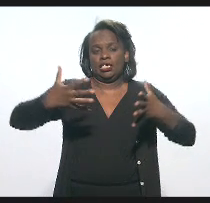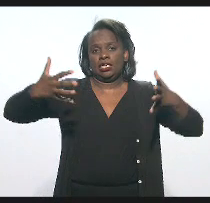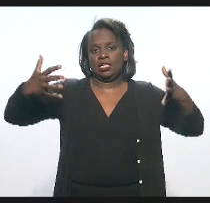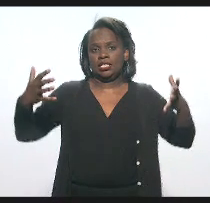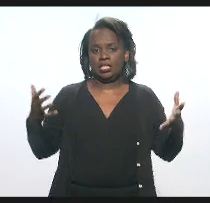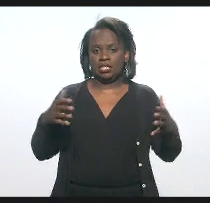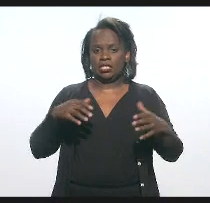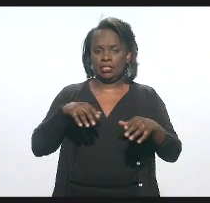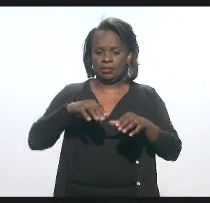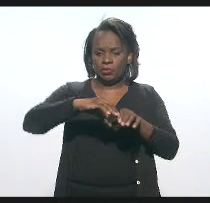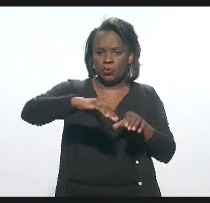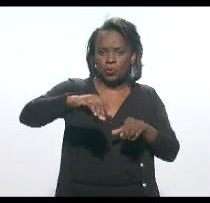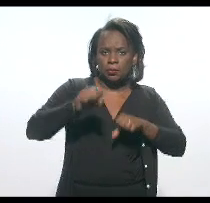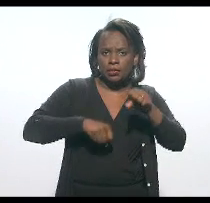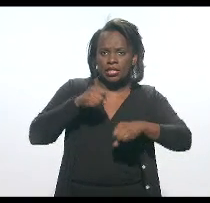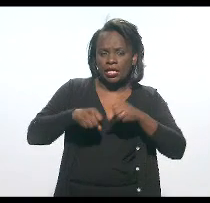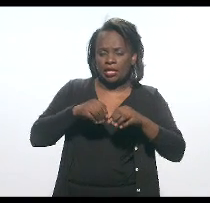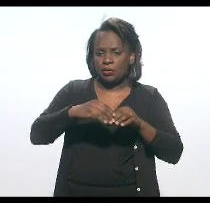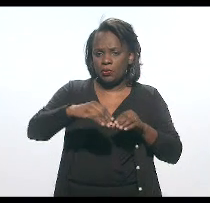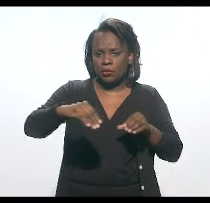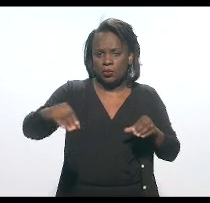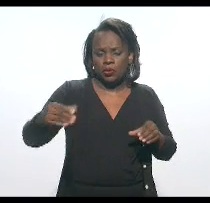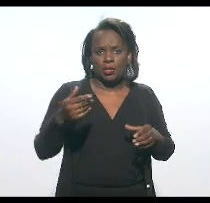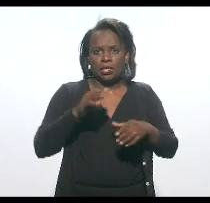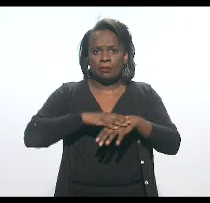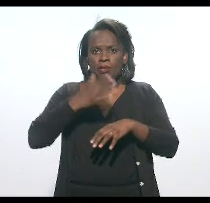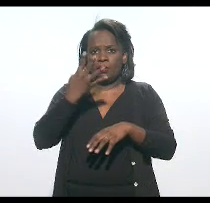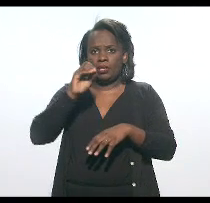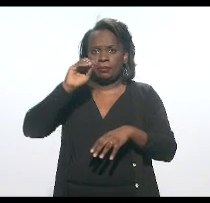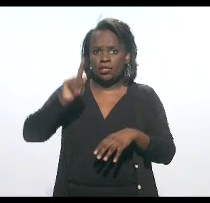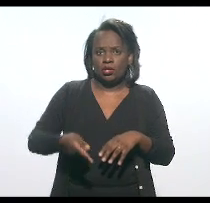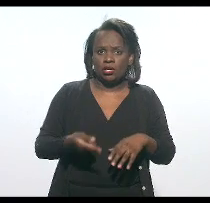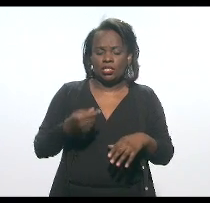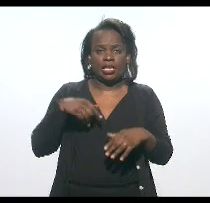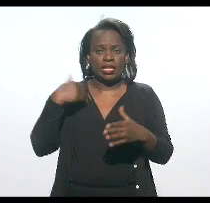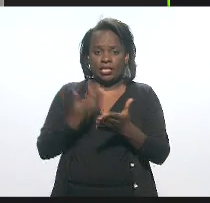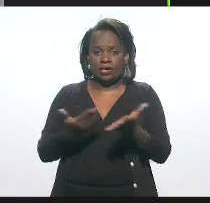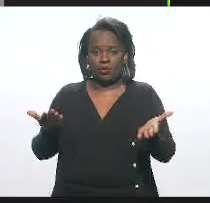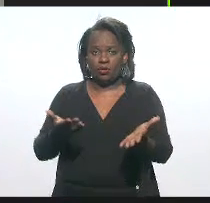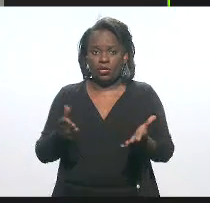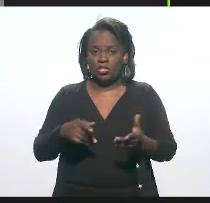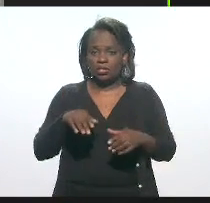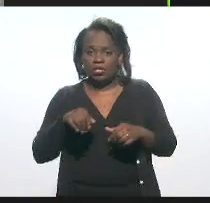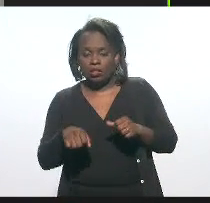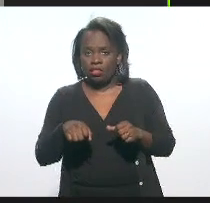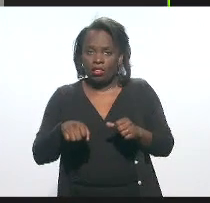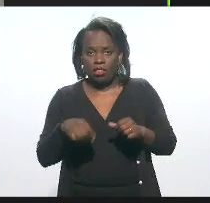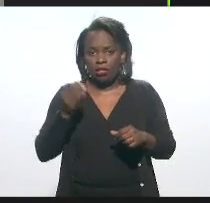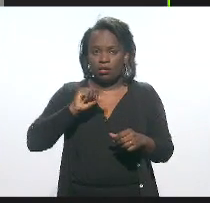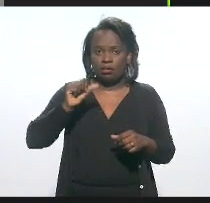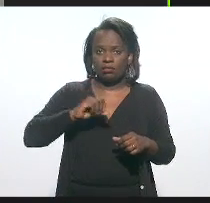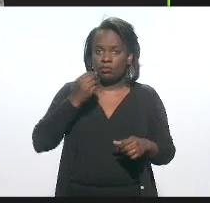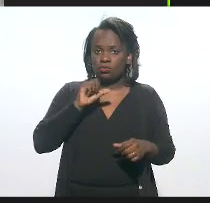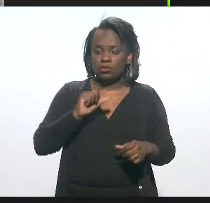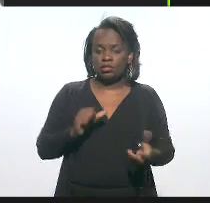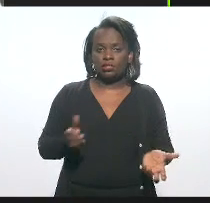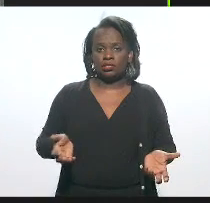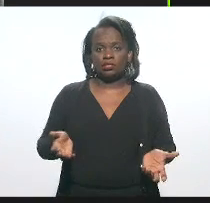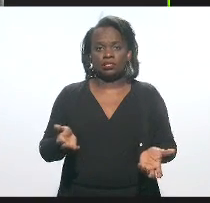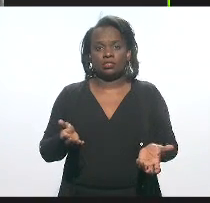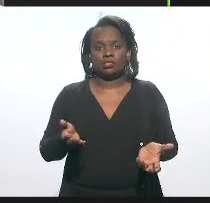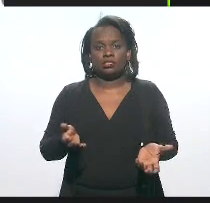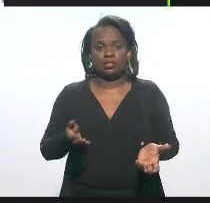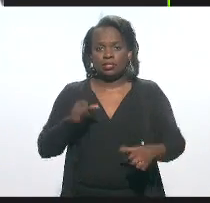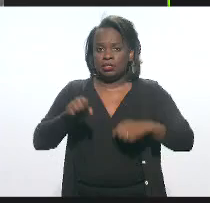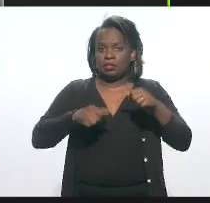Faram ciclovia, a famosa ciclovia, que custou mais de 40 milhões de reais e até hoje está andando de bengala. Ou seja, ela está praticamente não